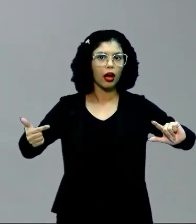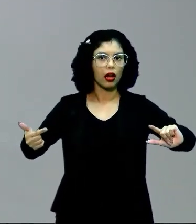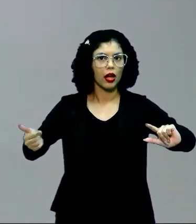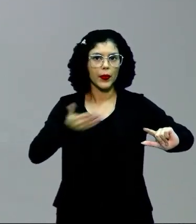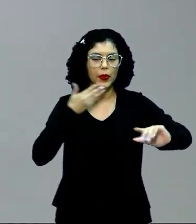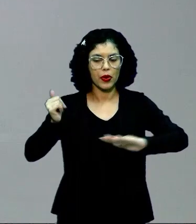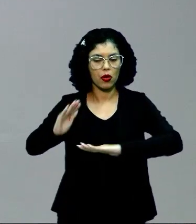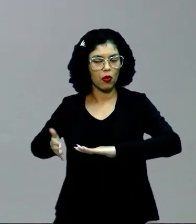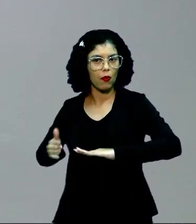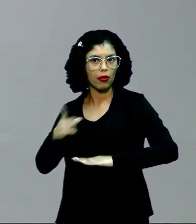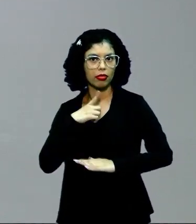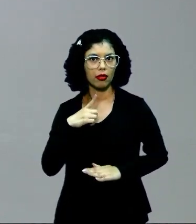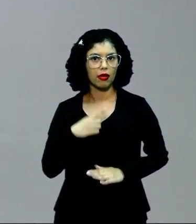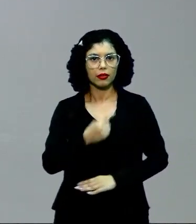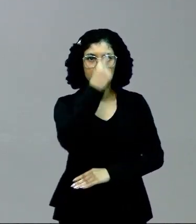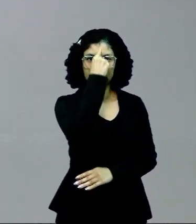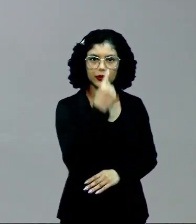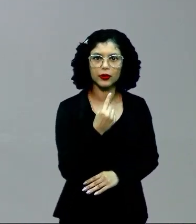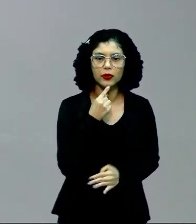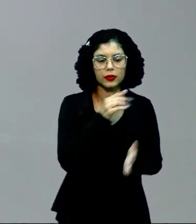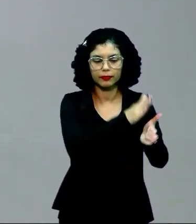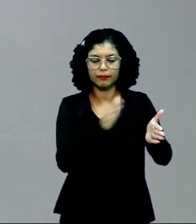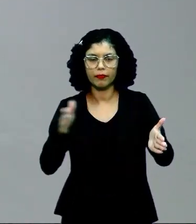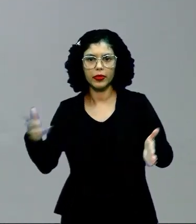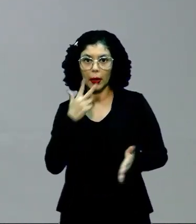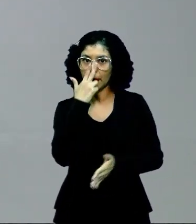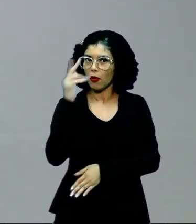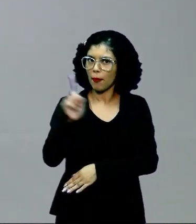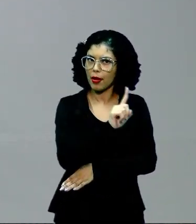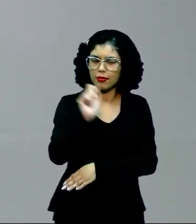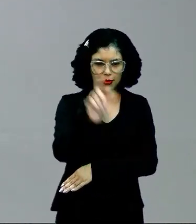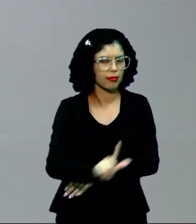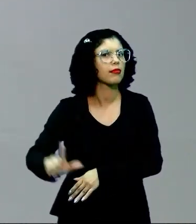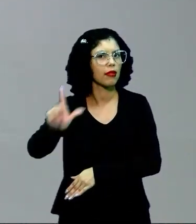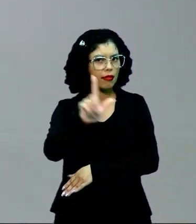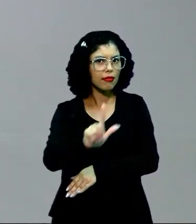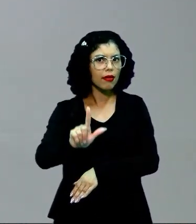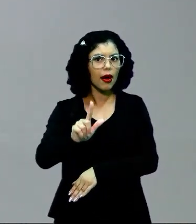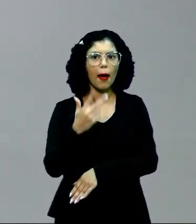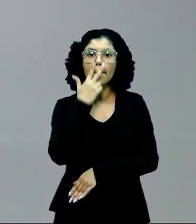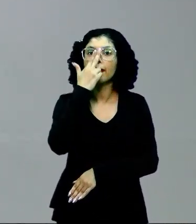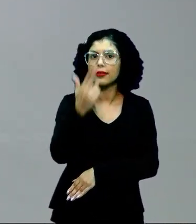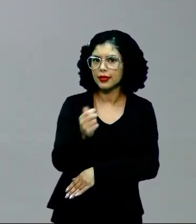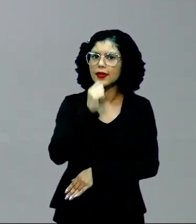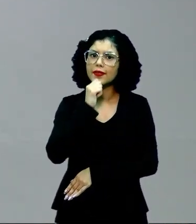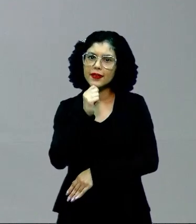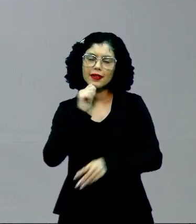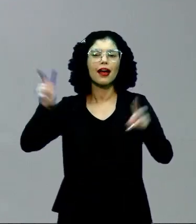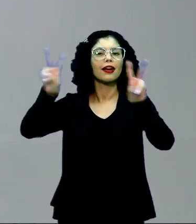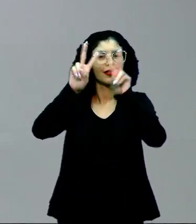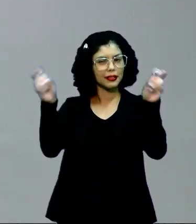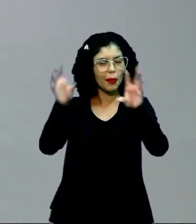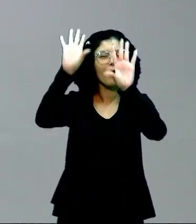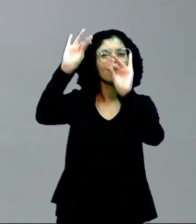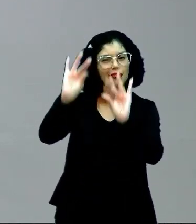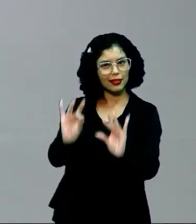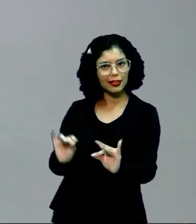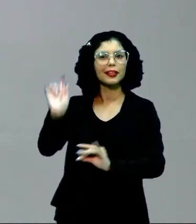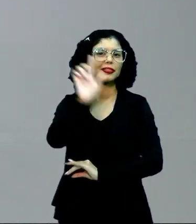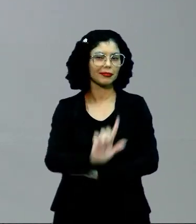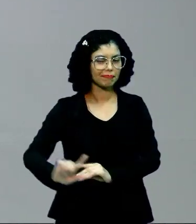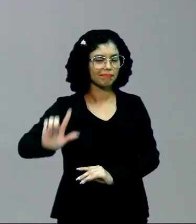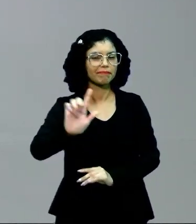modernismo, eu tenho essas figuras que não apareciam na literatura, aparecendo, tendo um destaque nessa